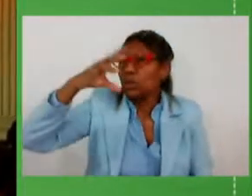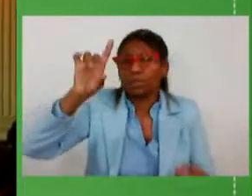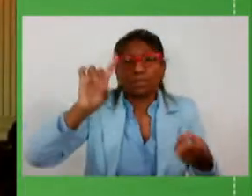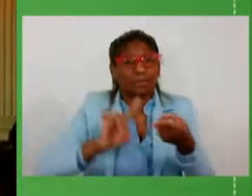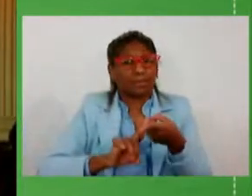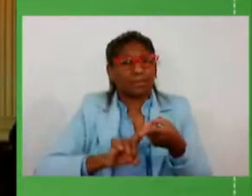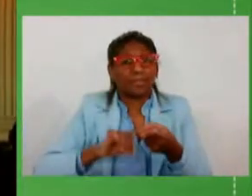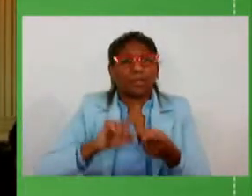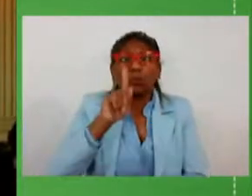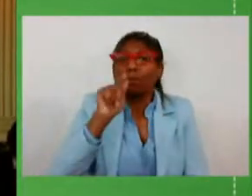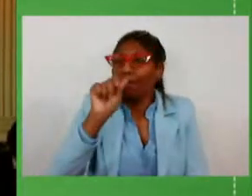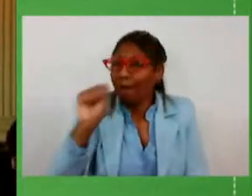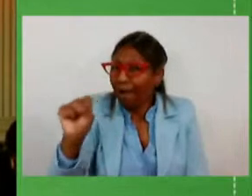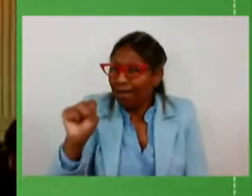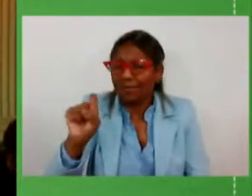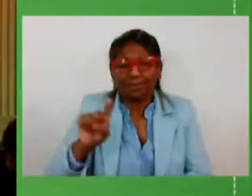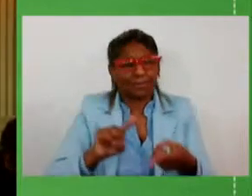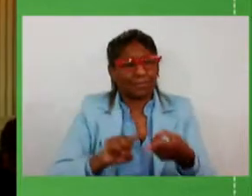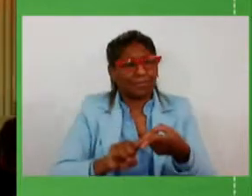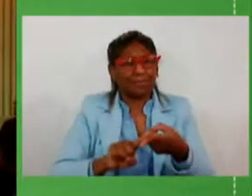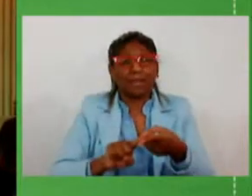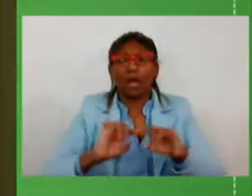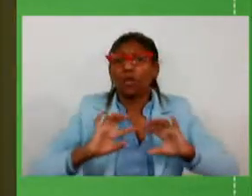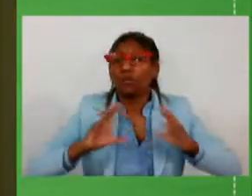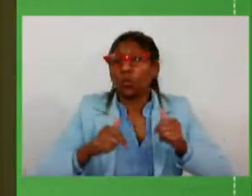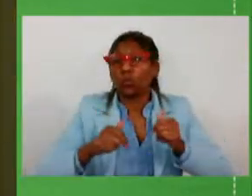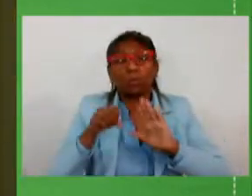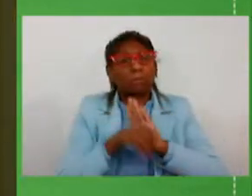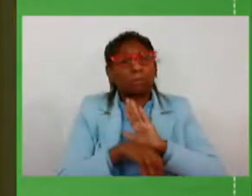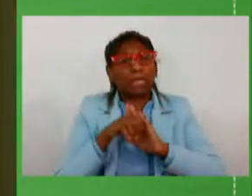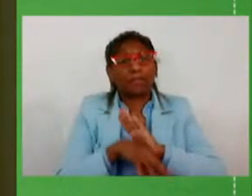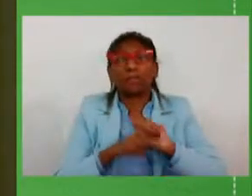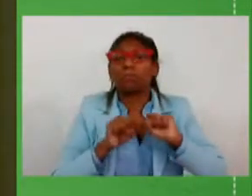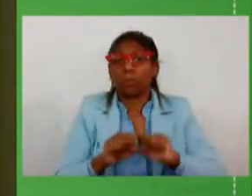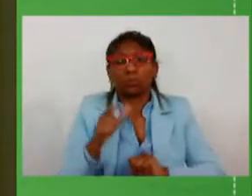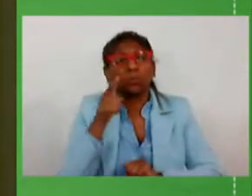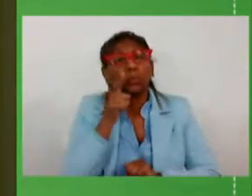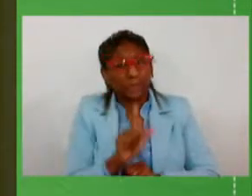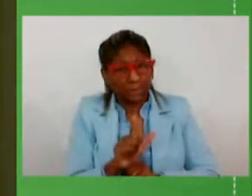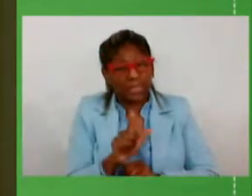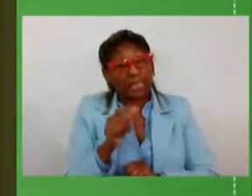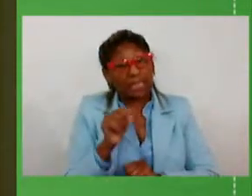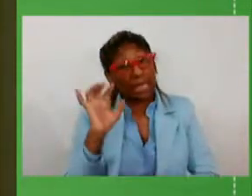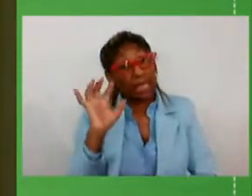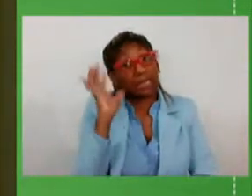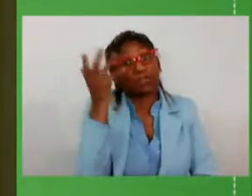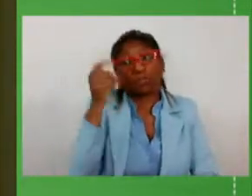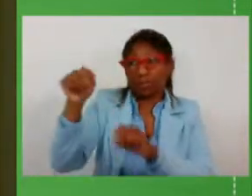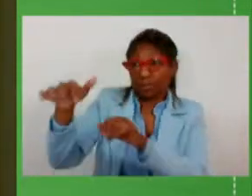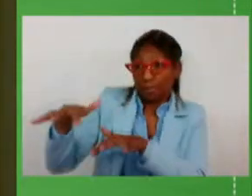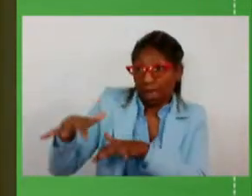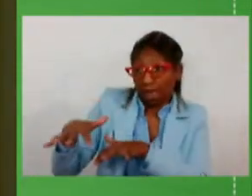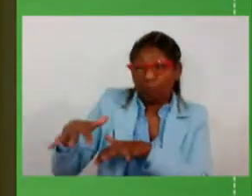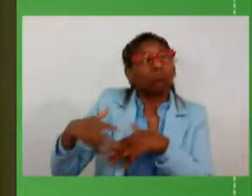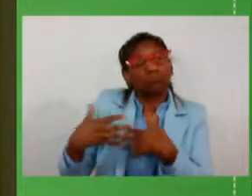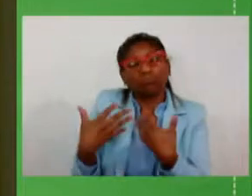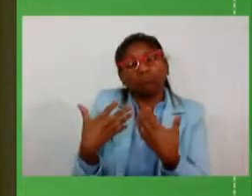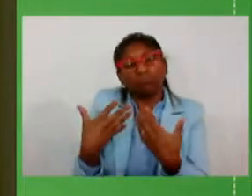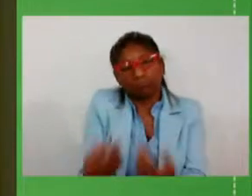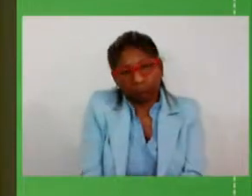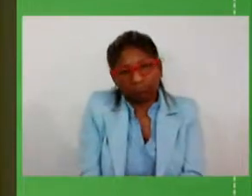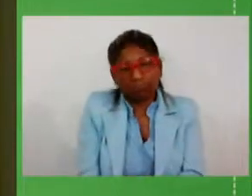gás todos os benefícios que poderão vir se assim for decidido pela Assembleia com a